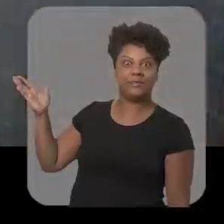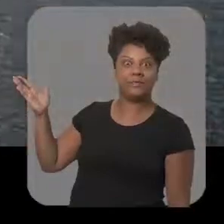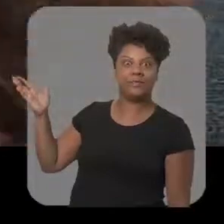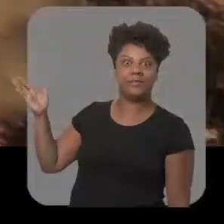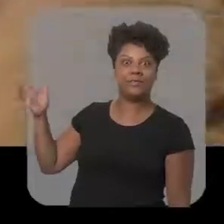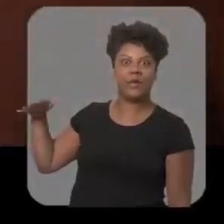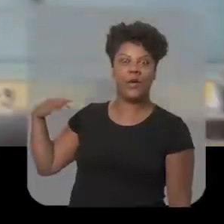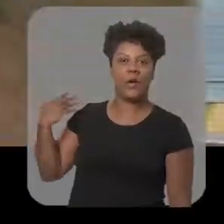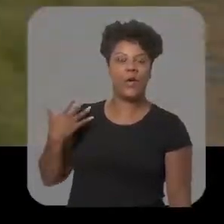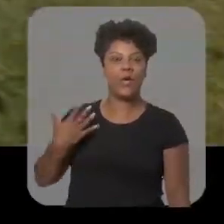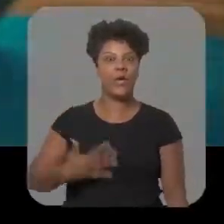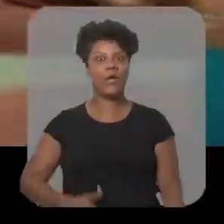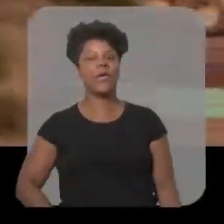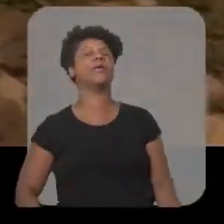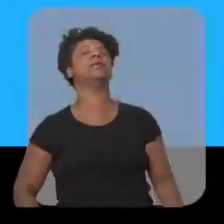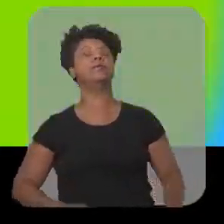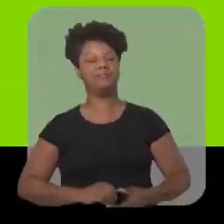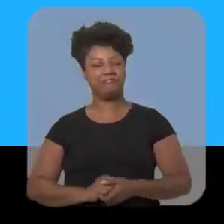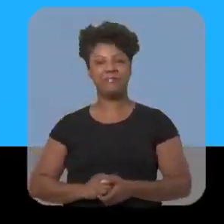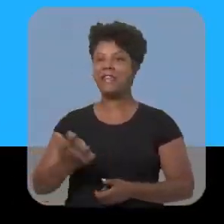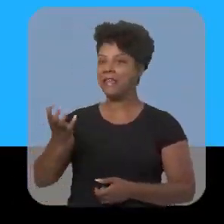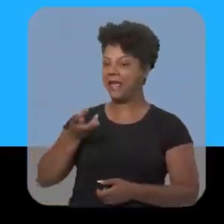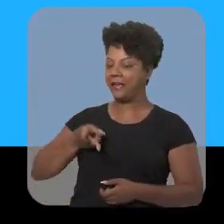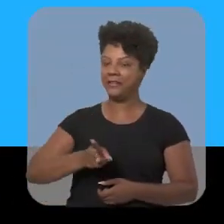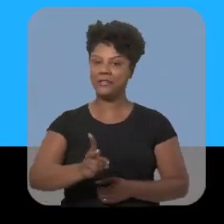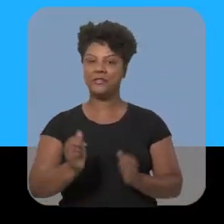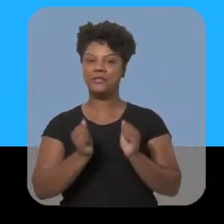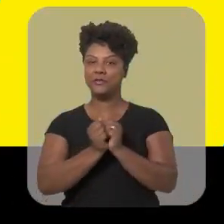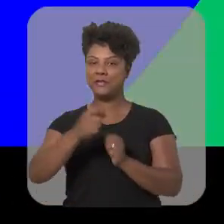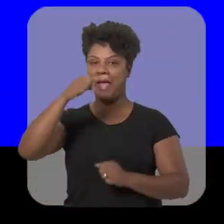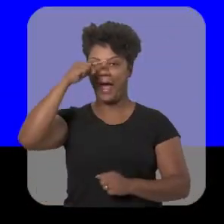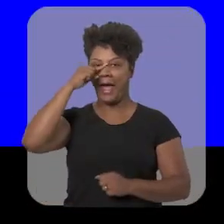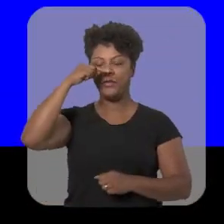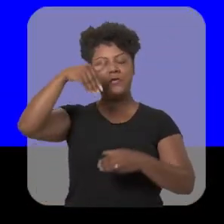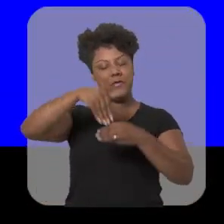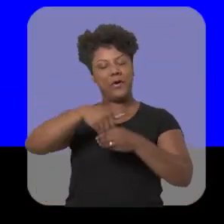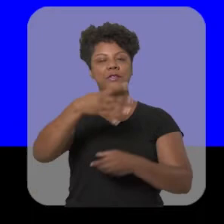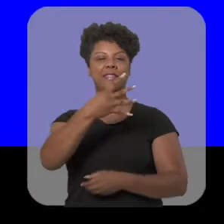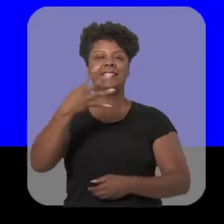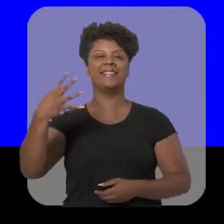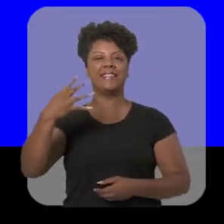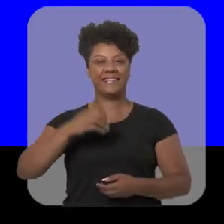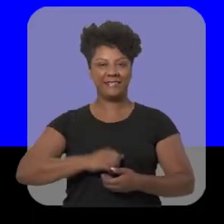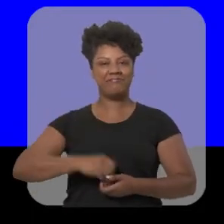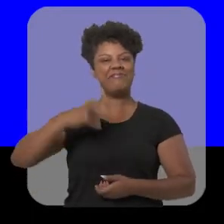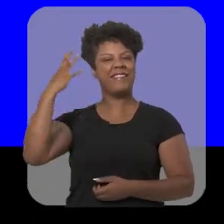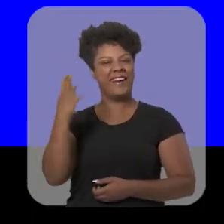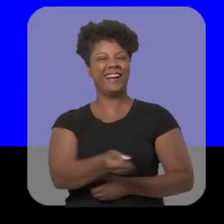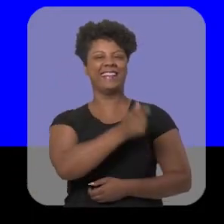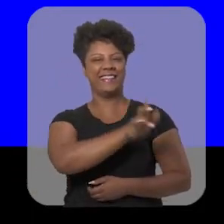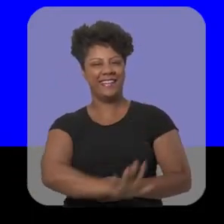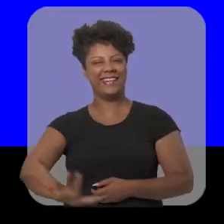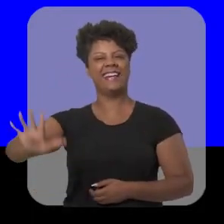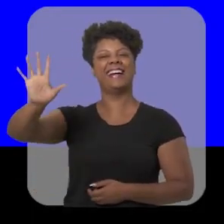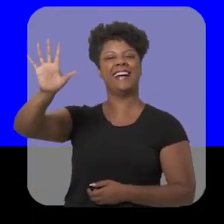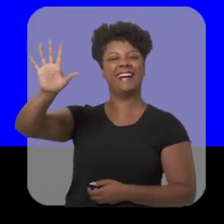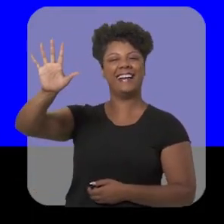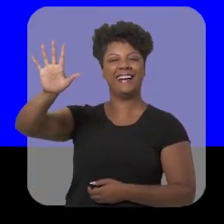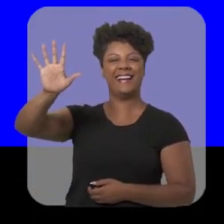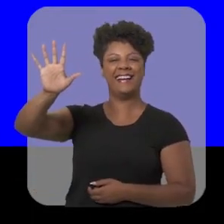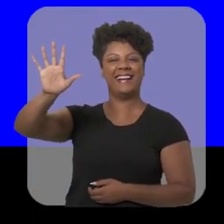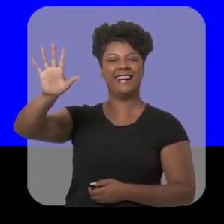132, 454, 343, 364. É pra seguir em frente com o Caiado. Vote 44! A Rocha Goiás!